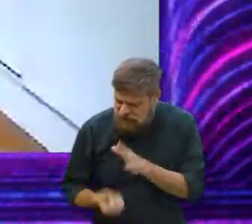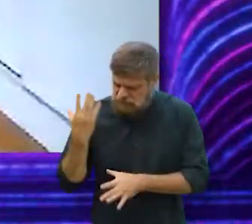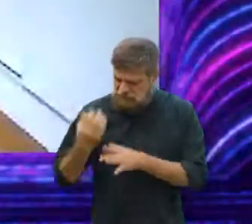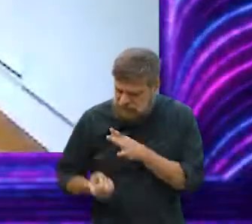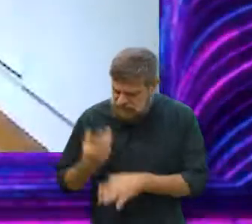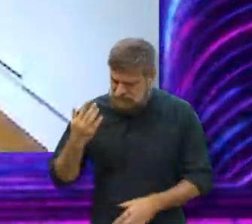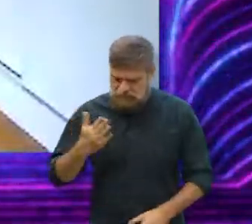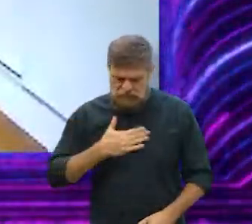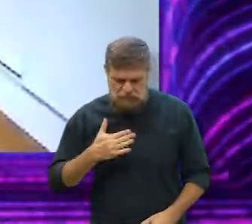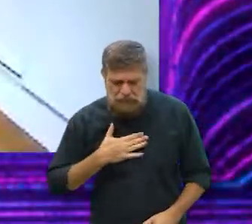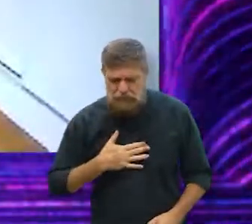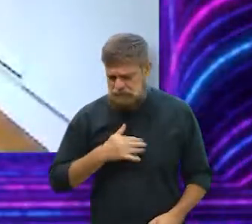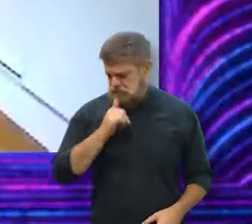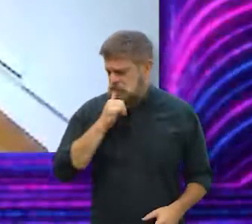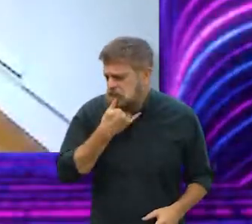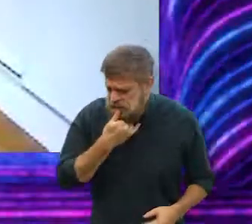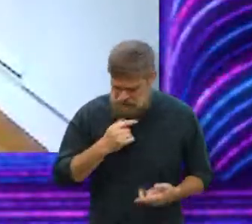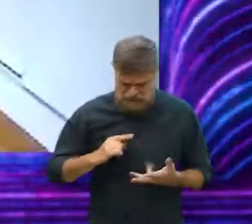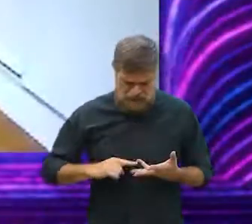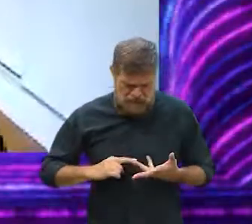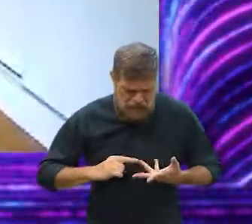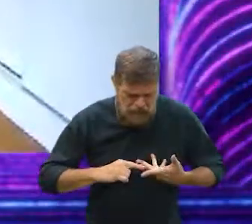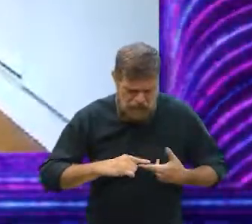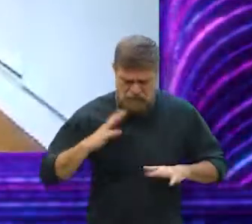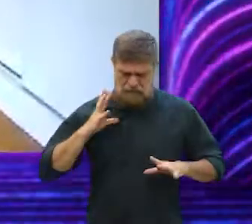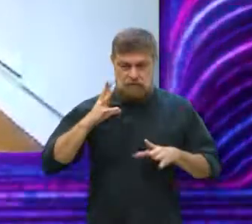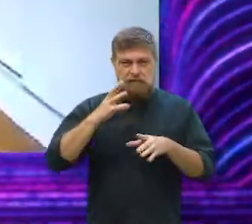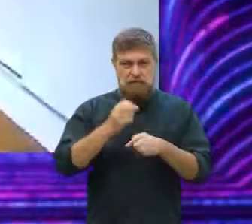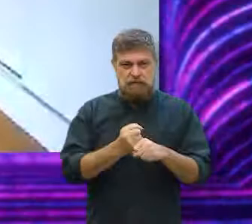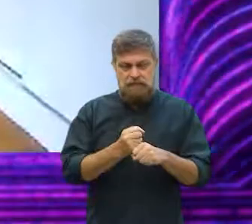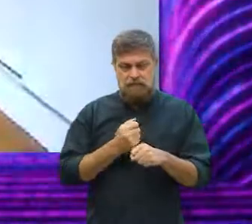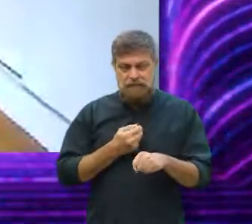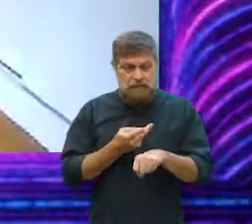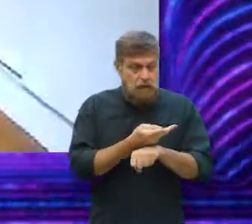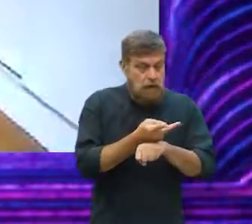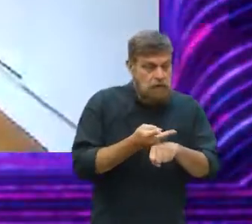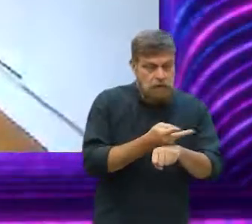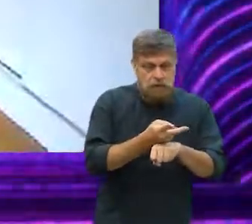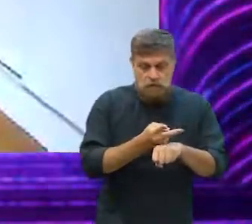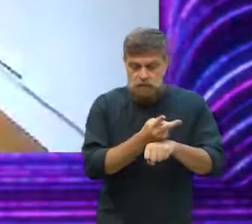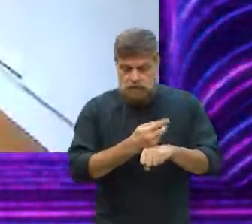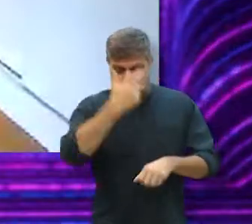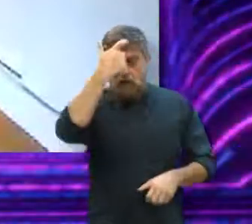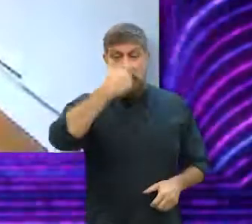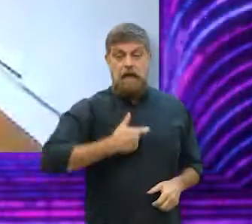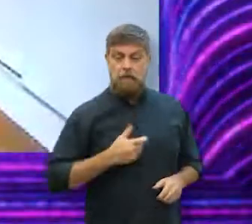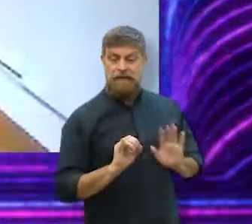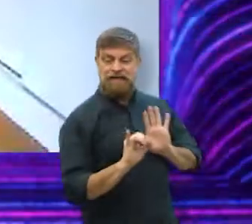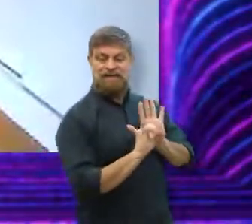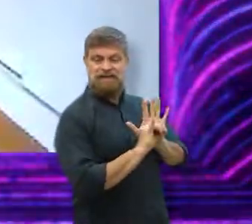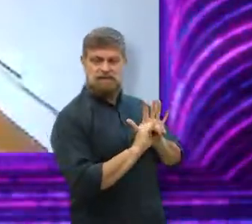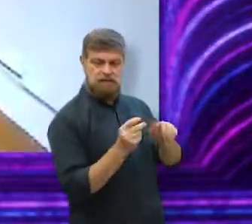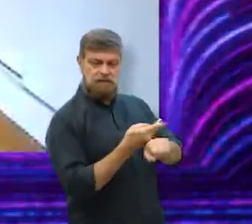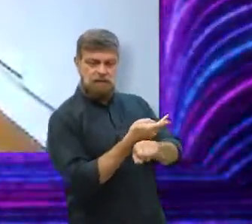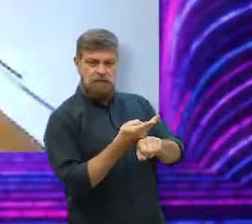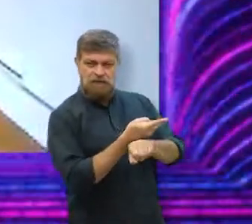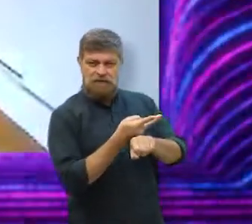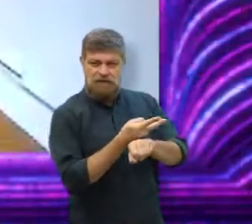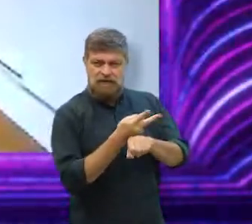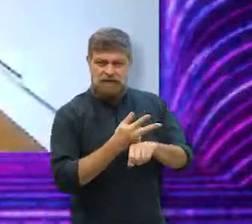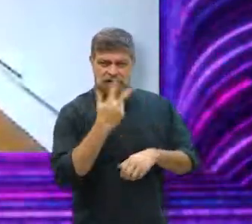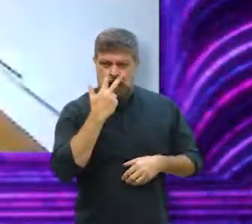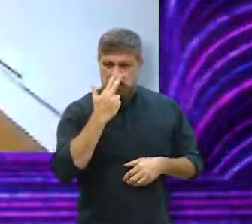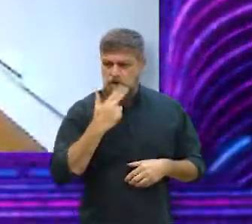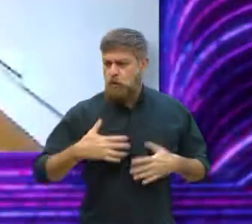o tempo inteiro, do jeito mais dramático, e as coisas se misturam, porque eles estão nessa busca, né? De encontrar quem eles são, e tudo parece